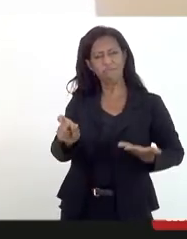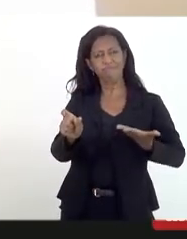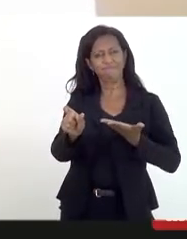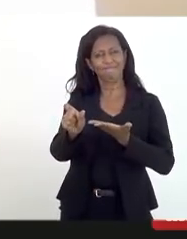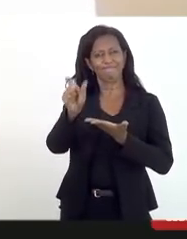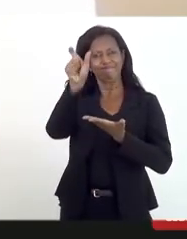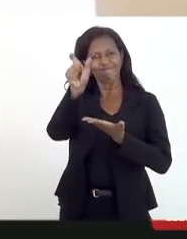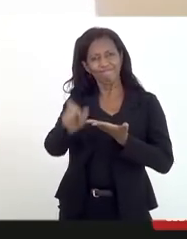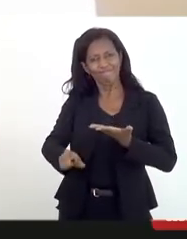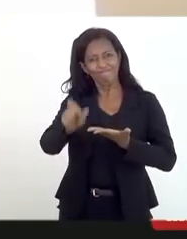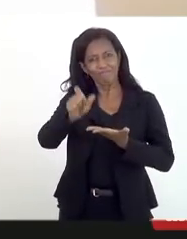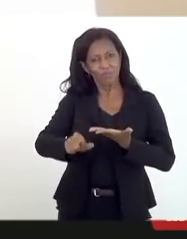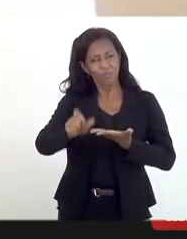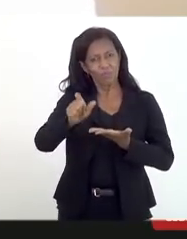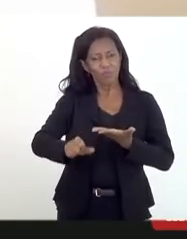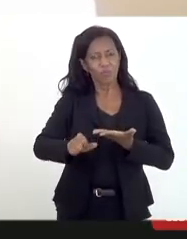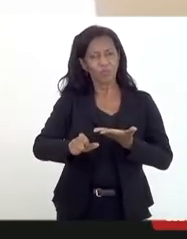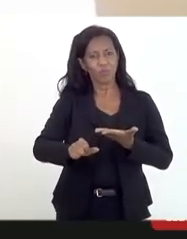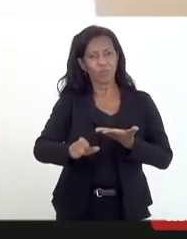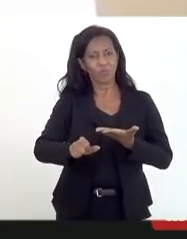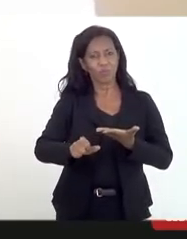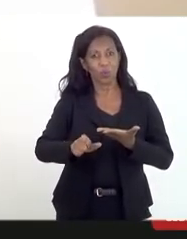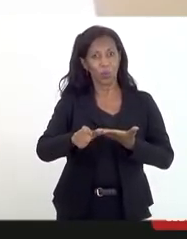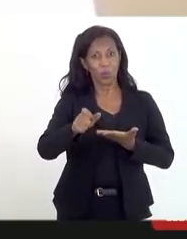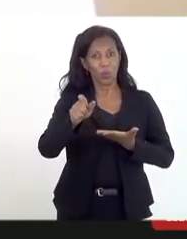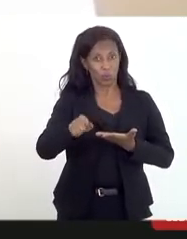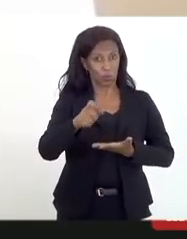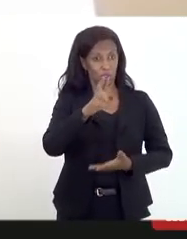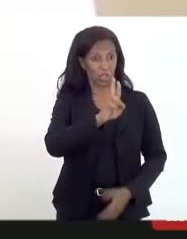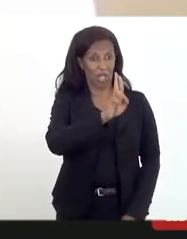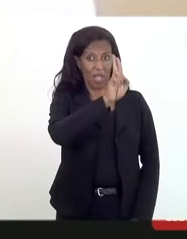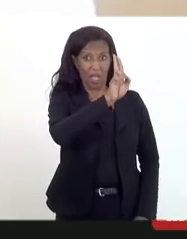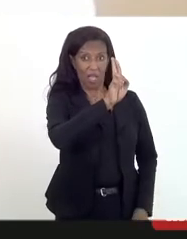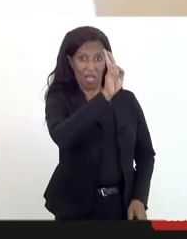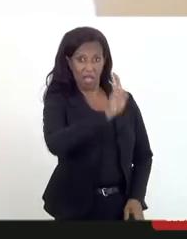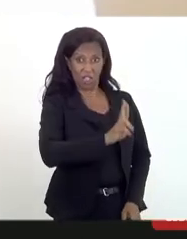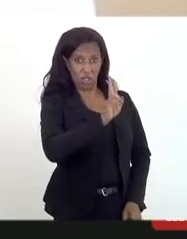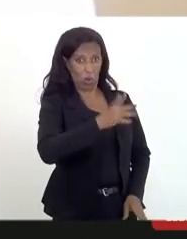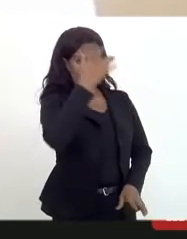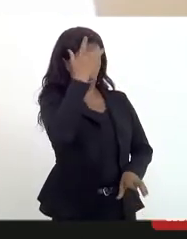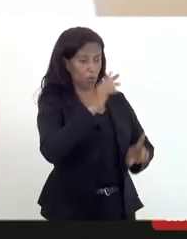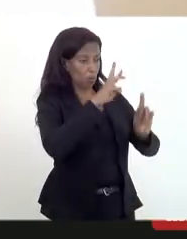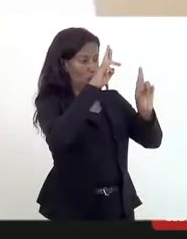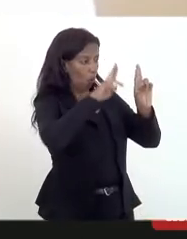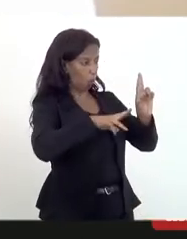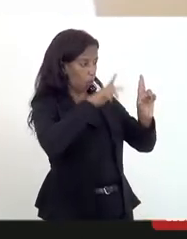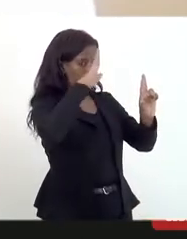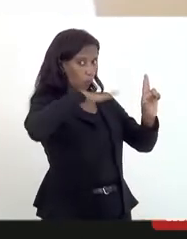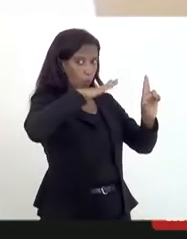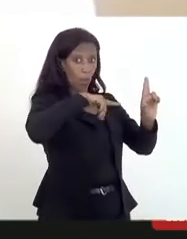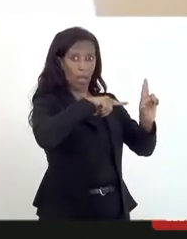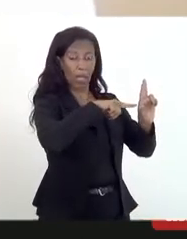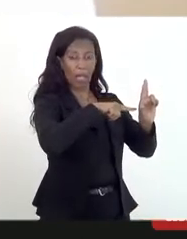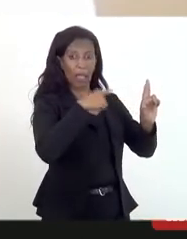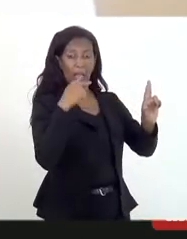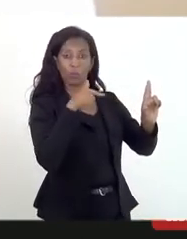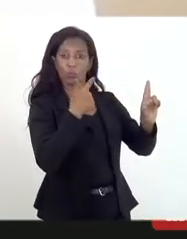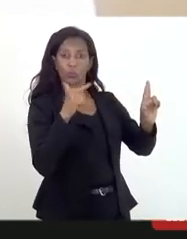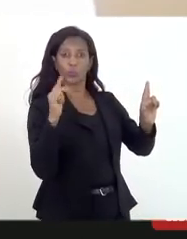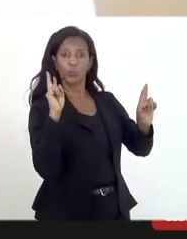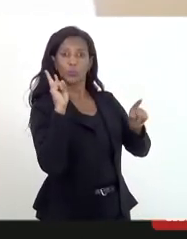absorção dos religiosos que são ameaçados nos seus templos, porque o programa de proteção,